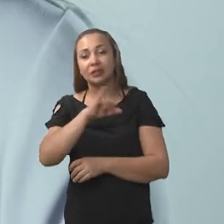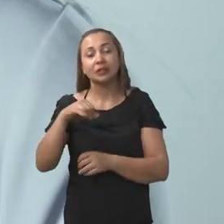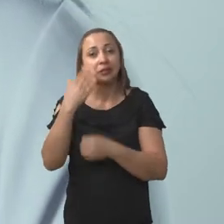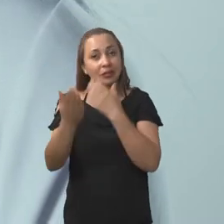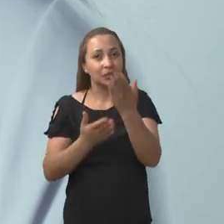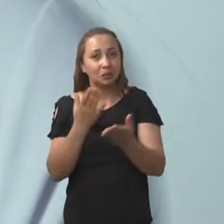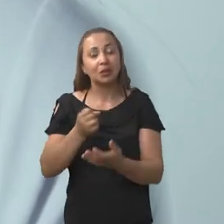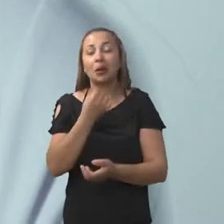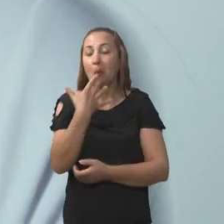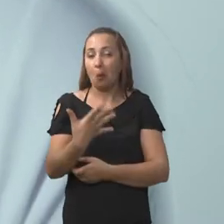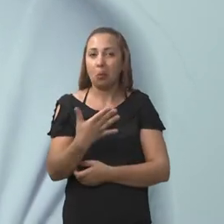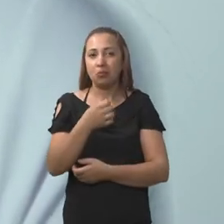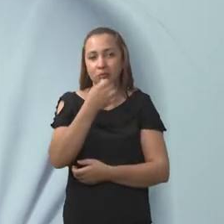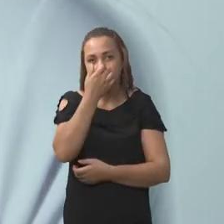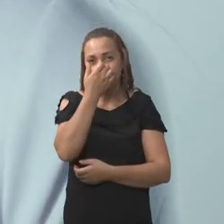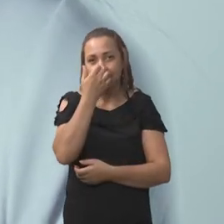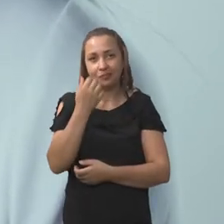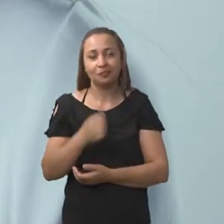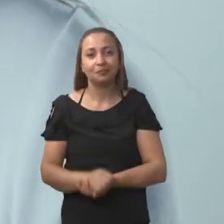tratamentos são válidos.